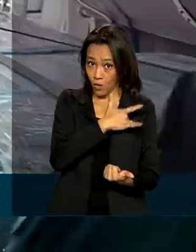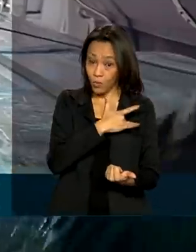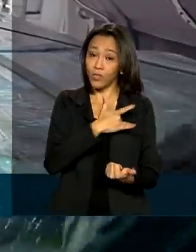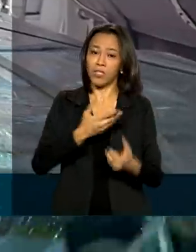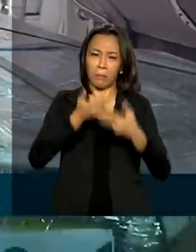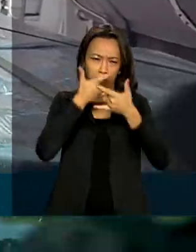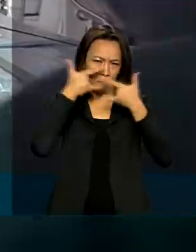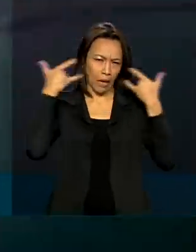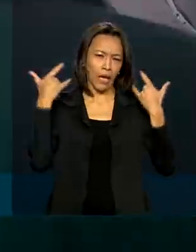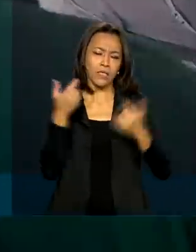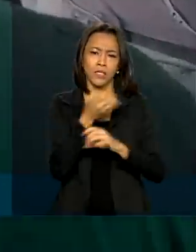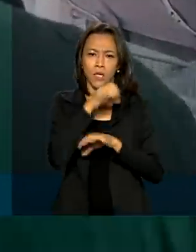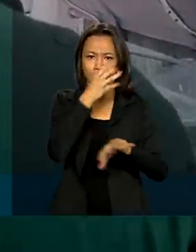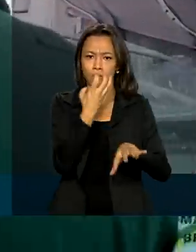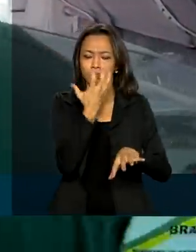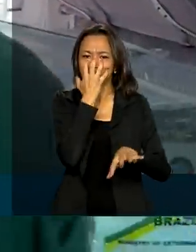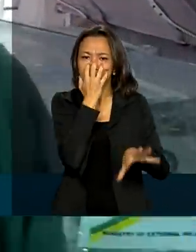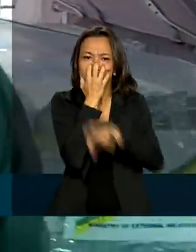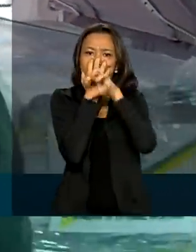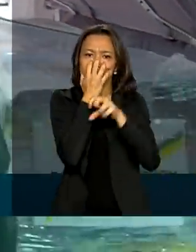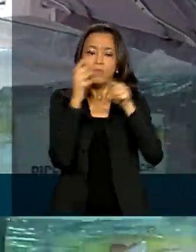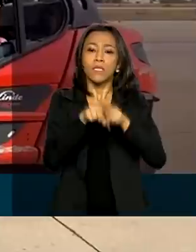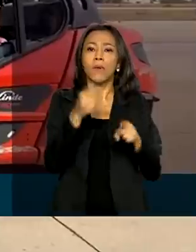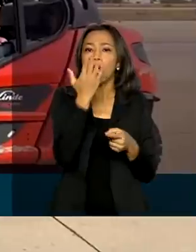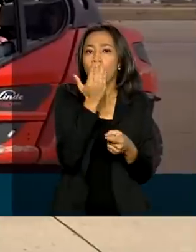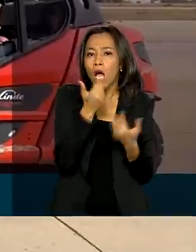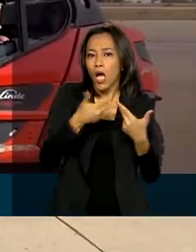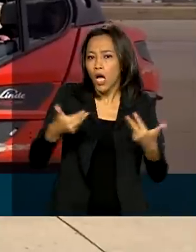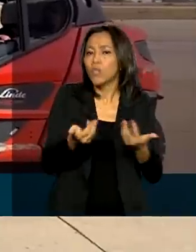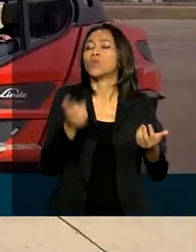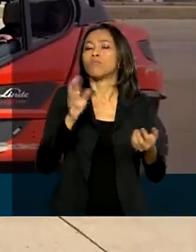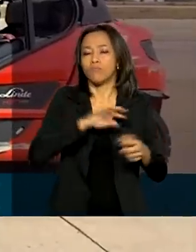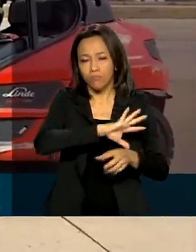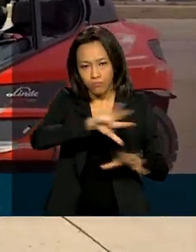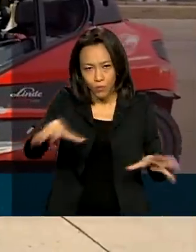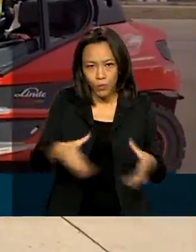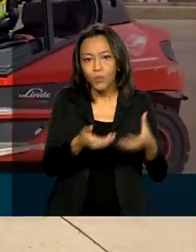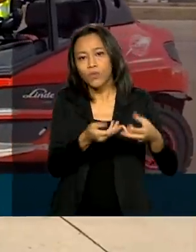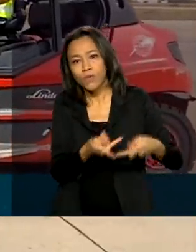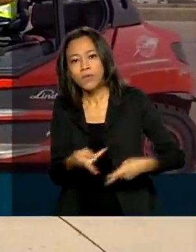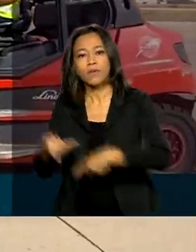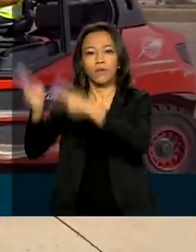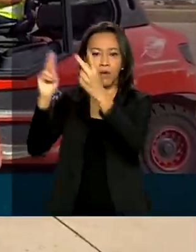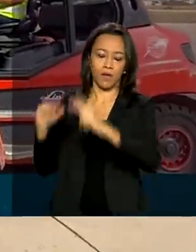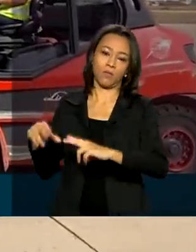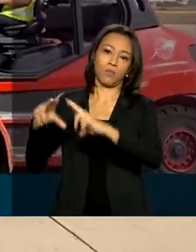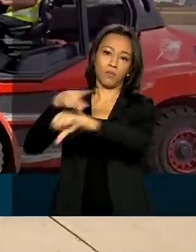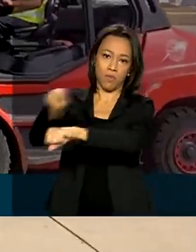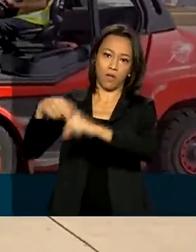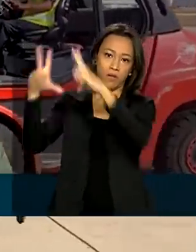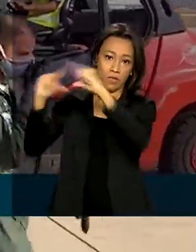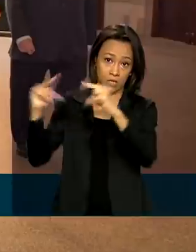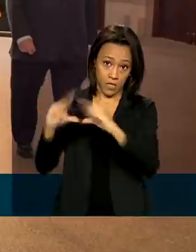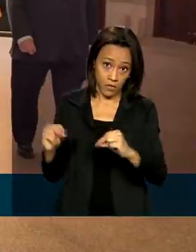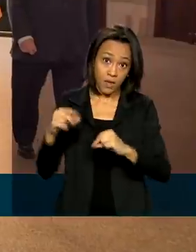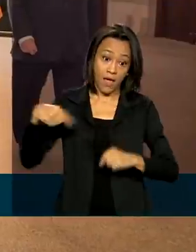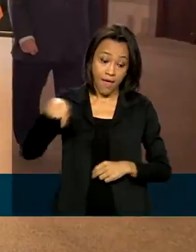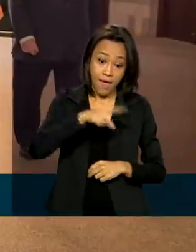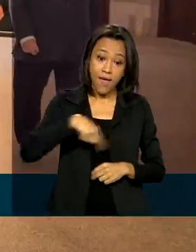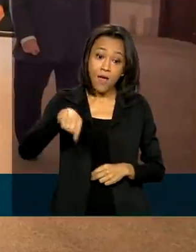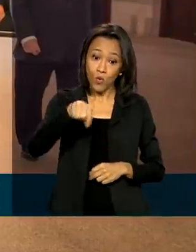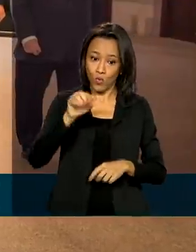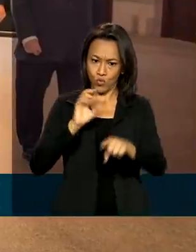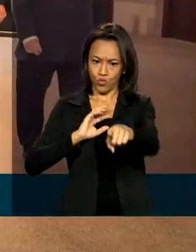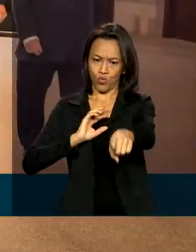cirúrgicas, ventiladores pulmonares e alimentos também foram entregues no Líbano. Além das doações, o